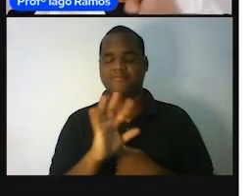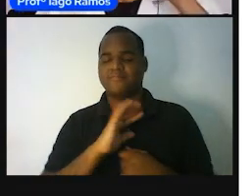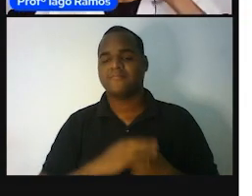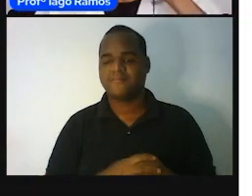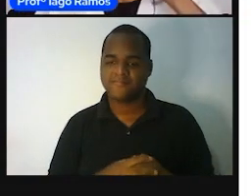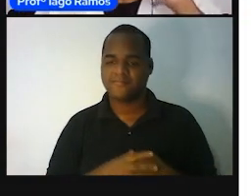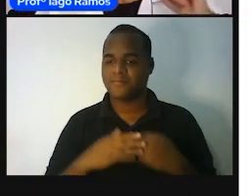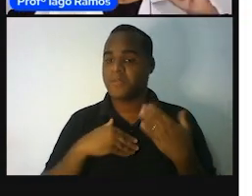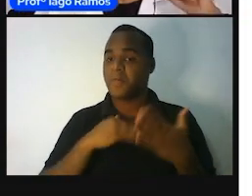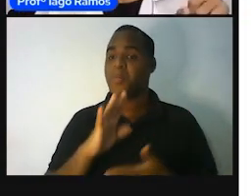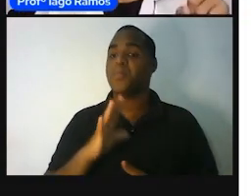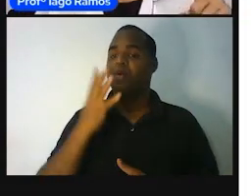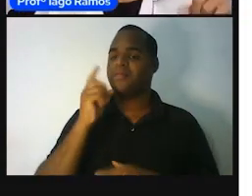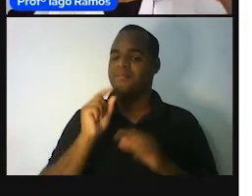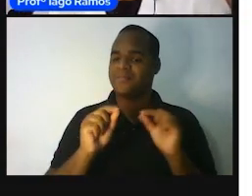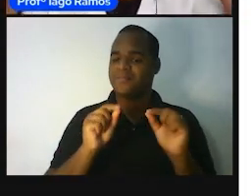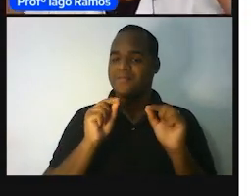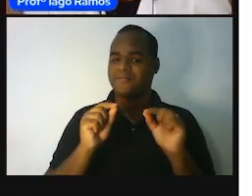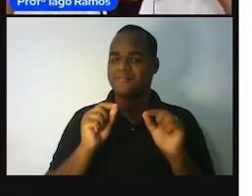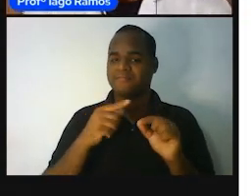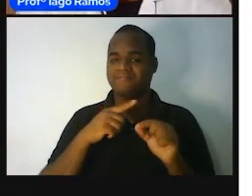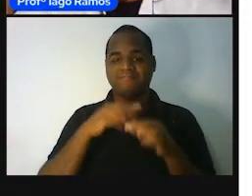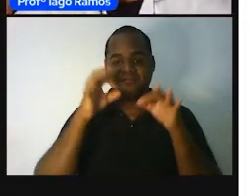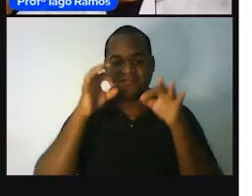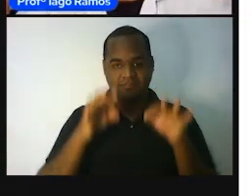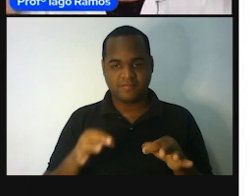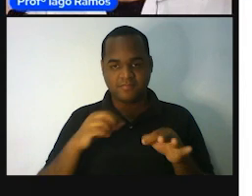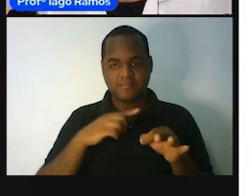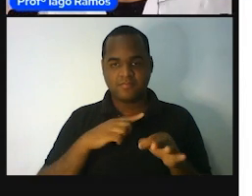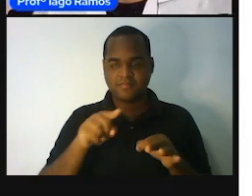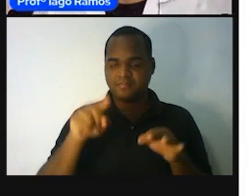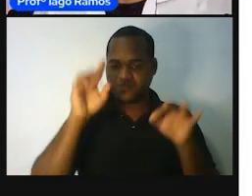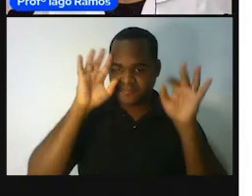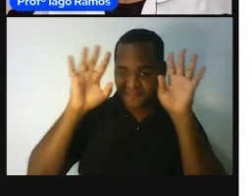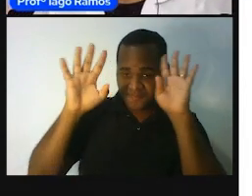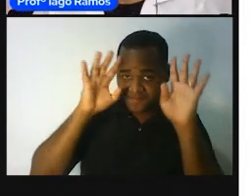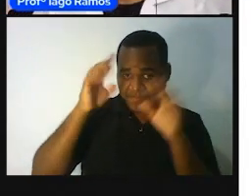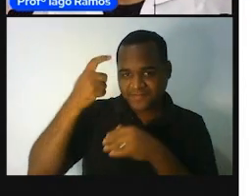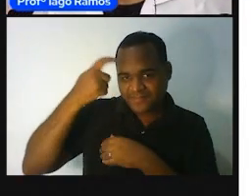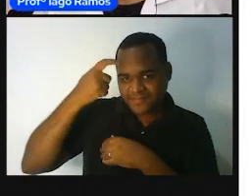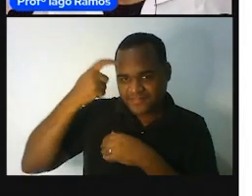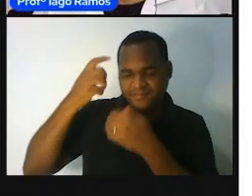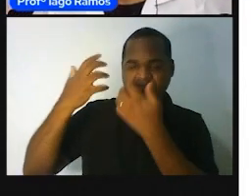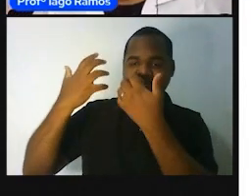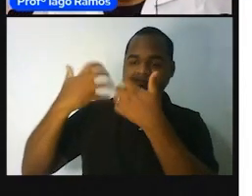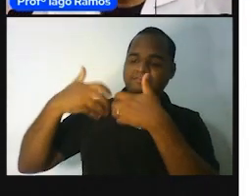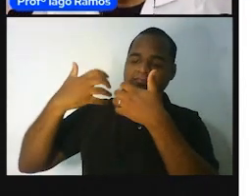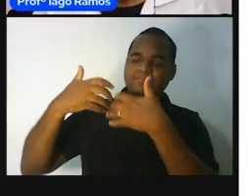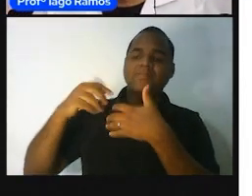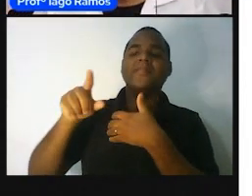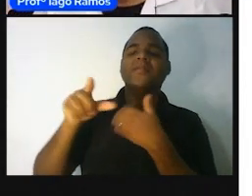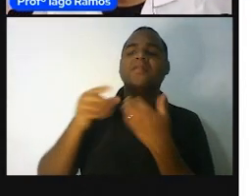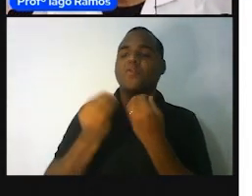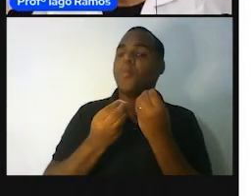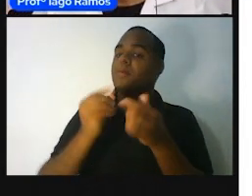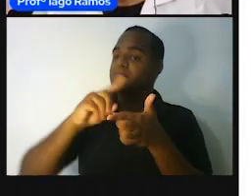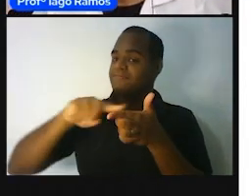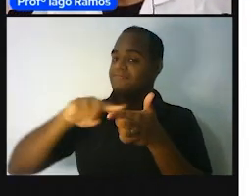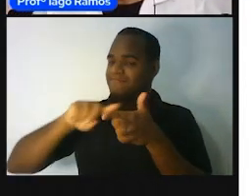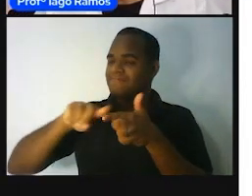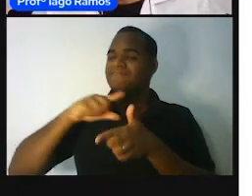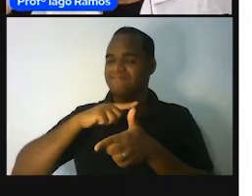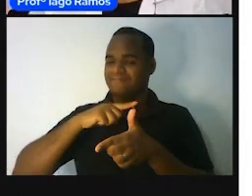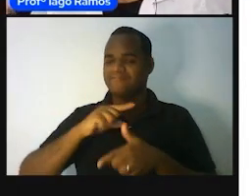Ah, mas eu tenho certeza que você já está aí, na nossa casa, e você já está imaginando que o é que o problema é esse.